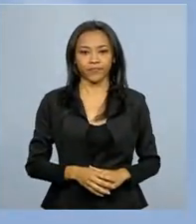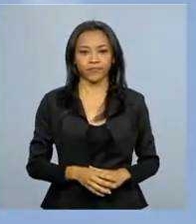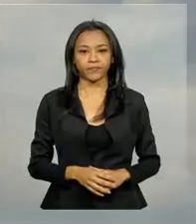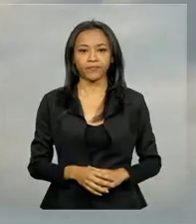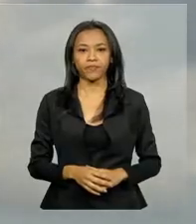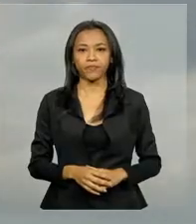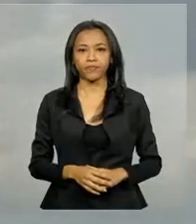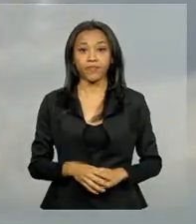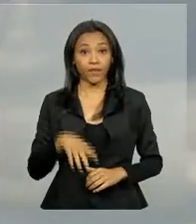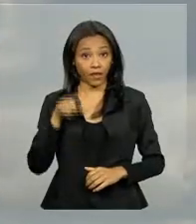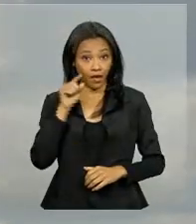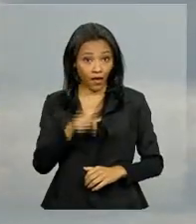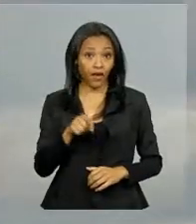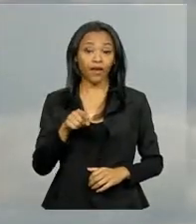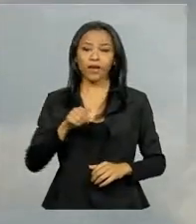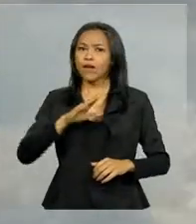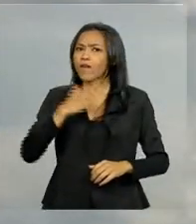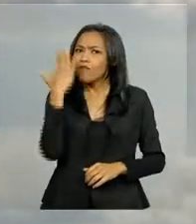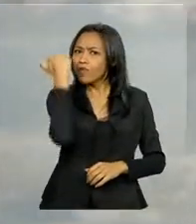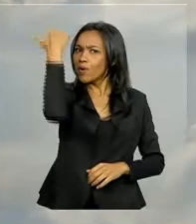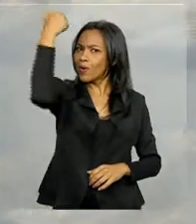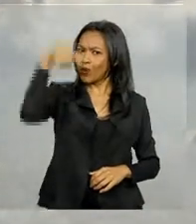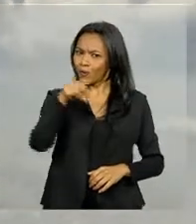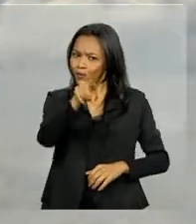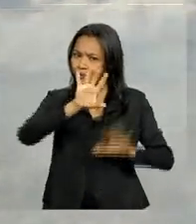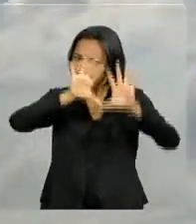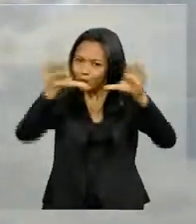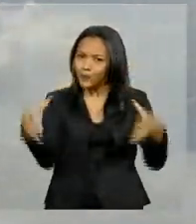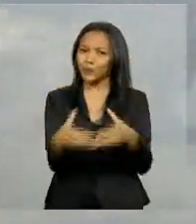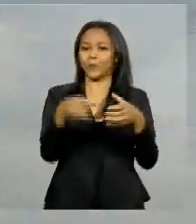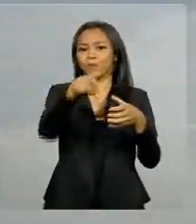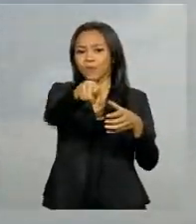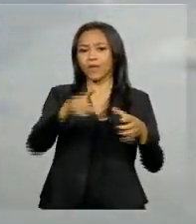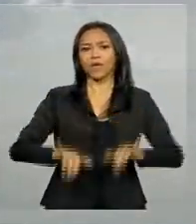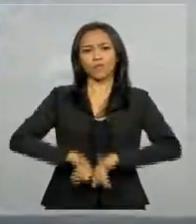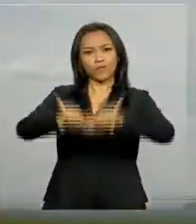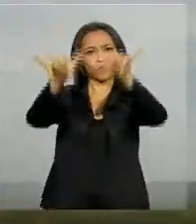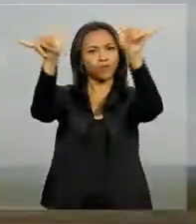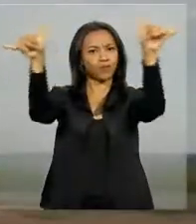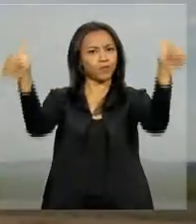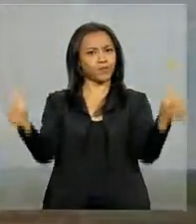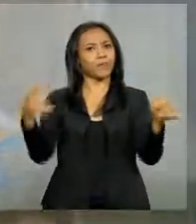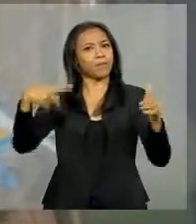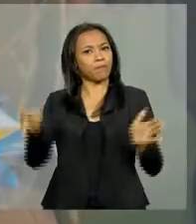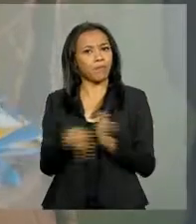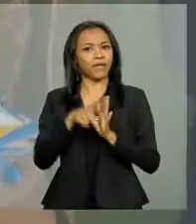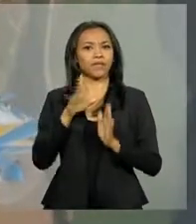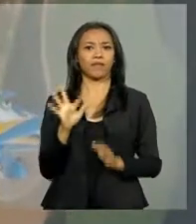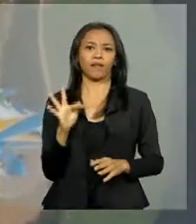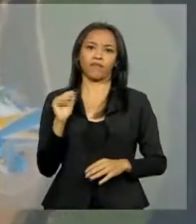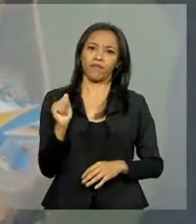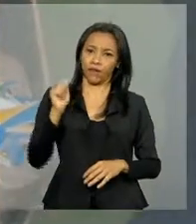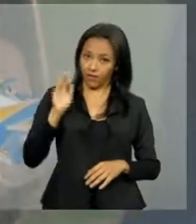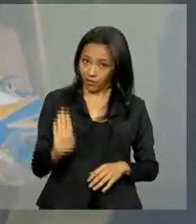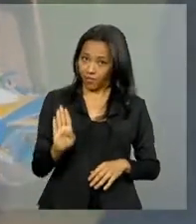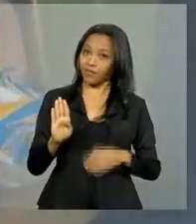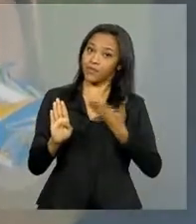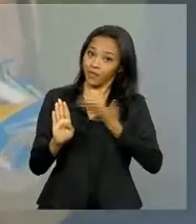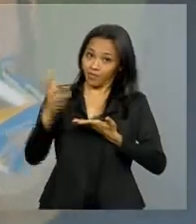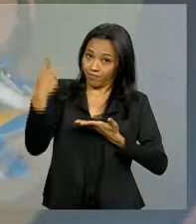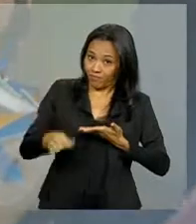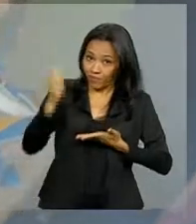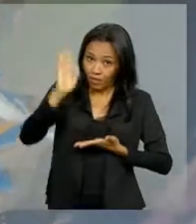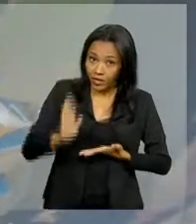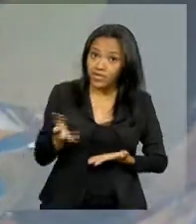É esse o nome popular do famoso Esquadrão de Demonstração Aérea da Aeronáutica, uma unidade da Força Aérea